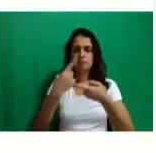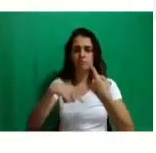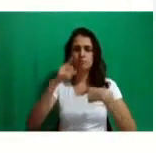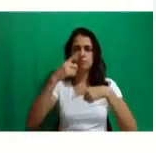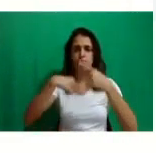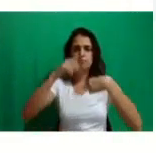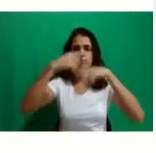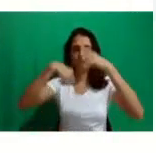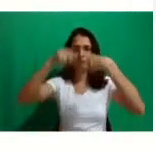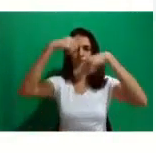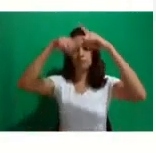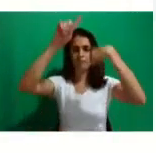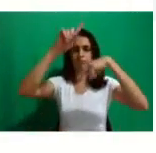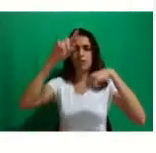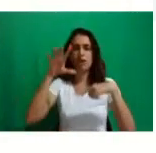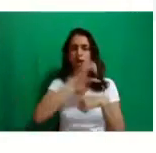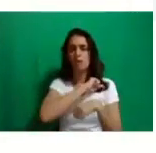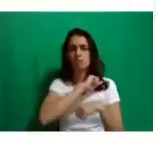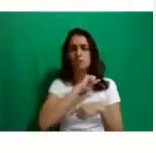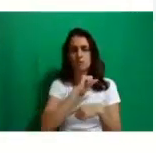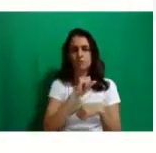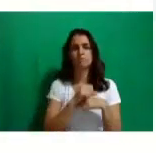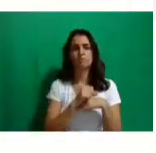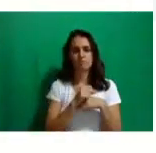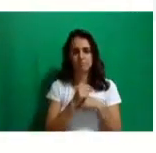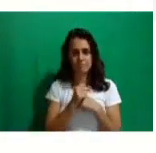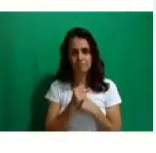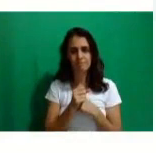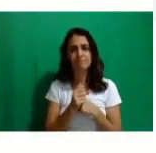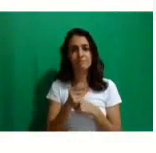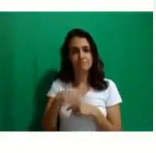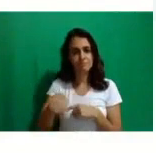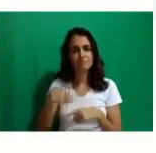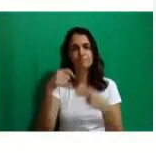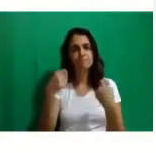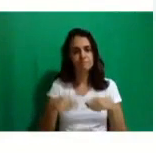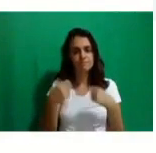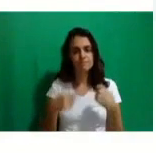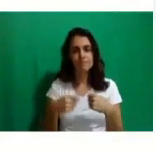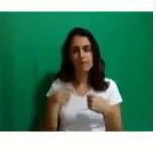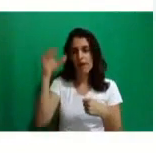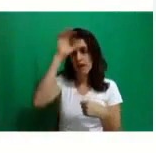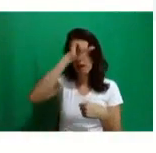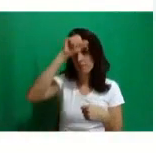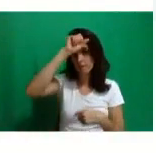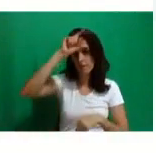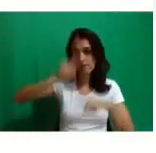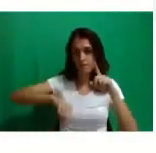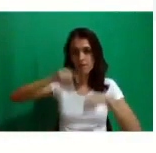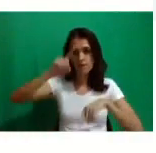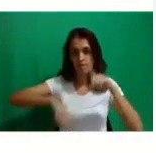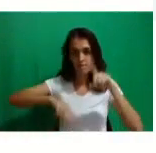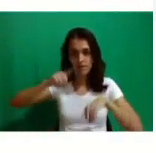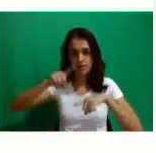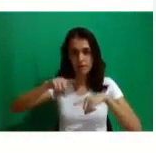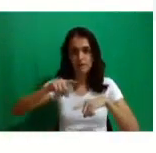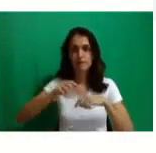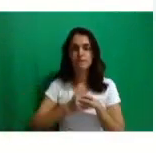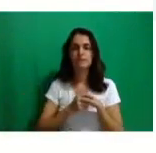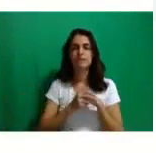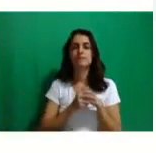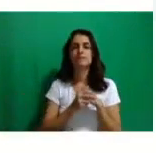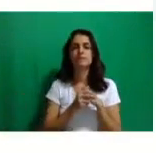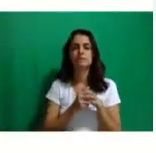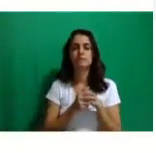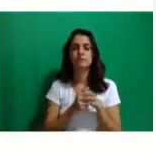de uma hora para outra, né, com o tempo. Então, não só aprender as ferramentas que a gente, olha só,